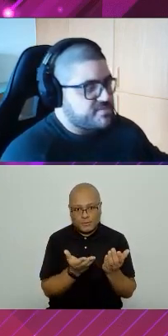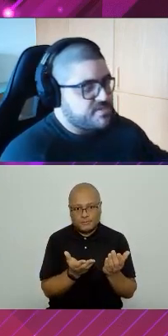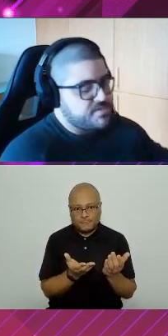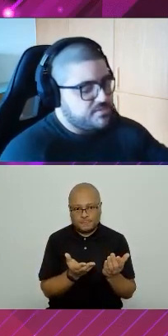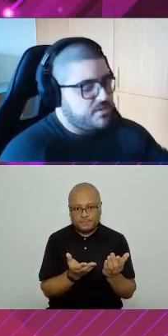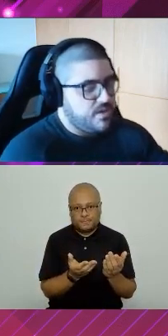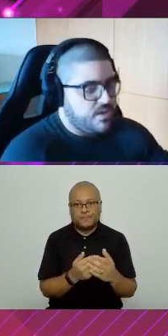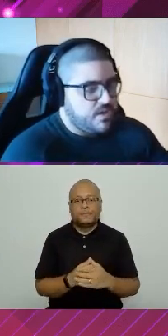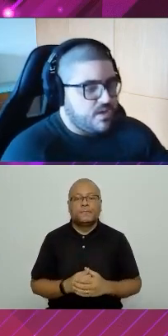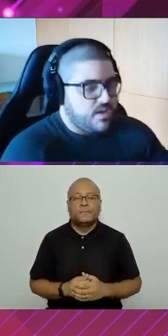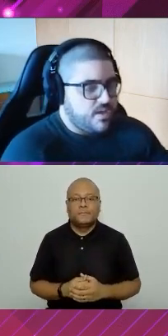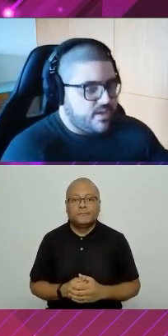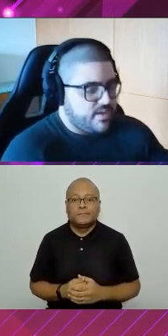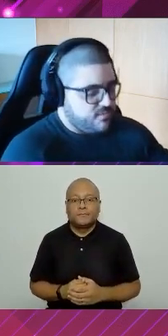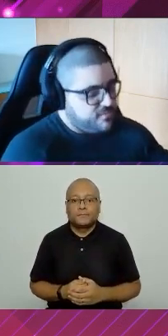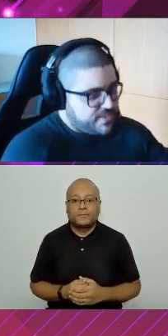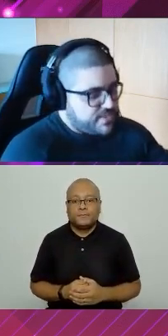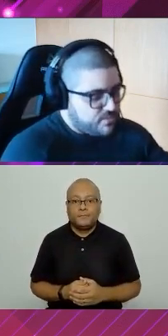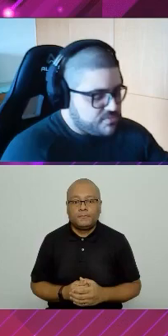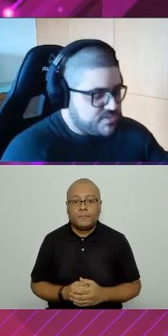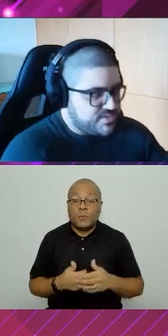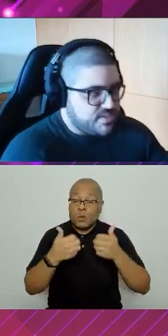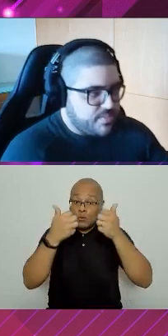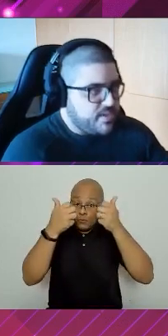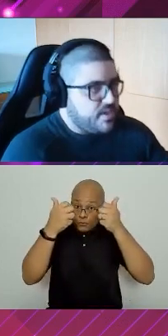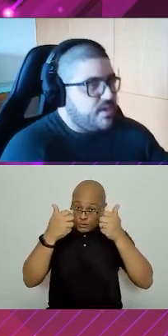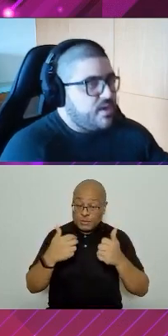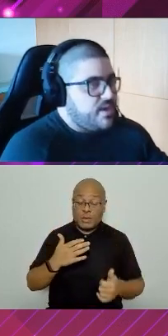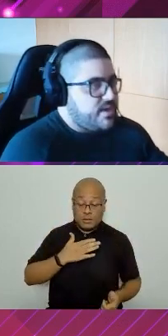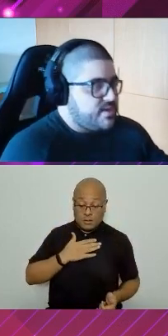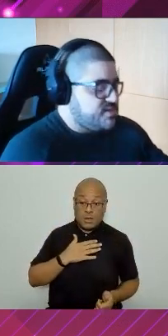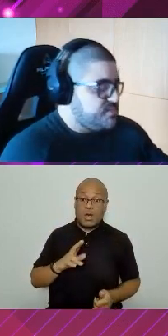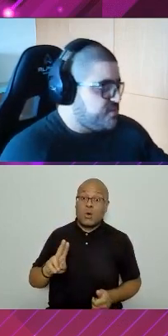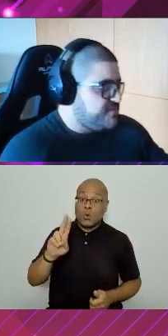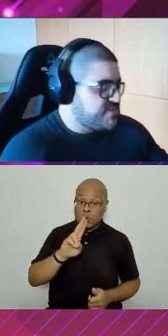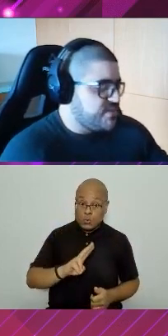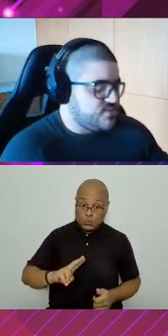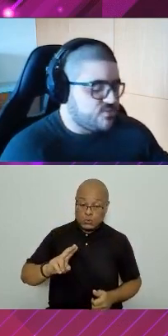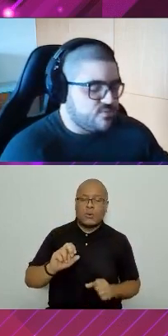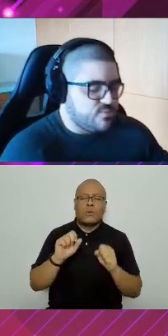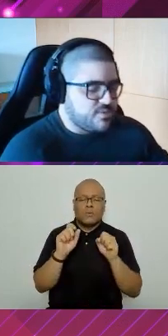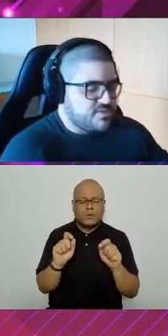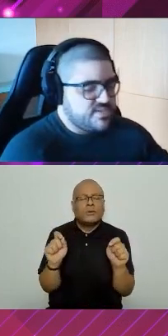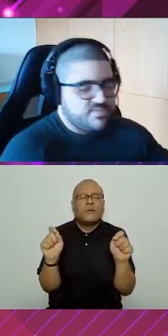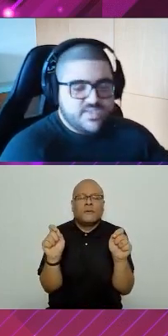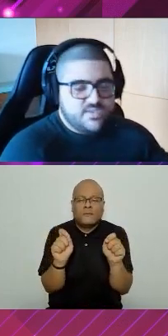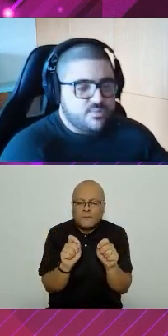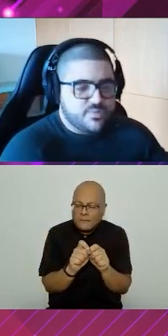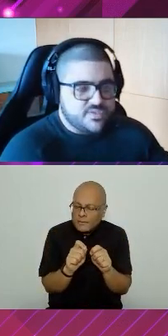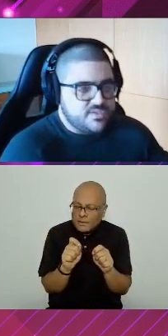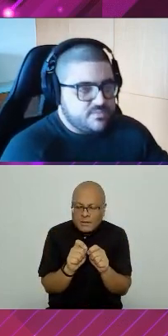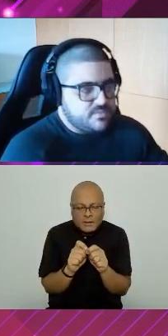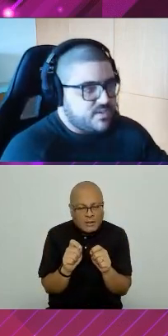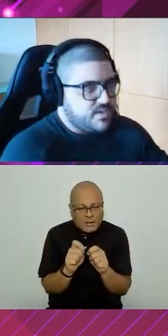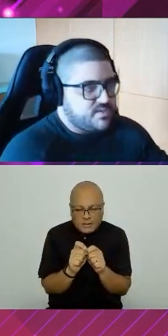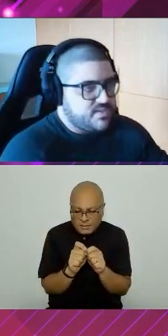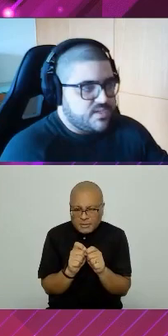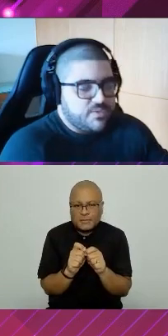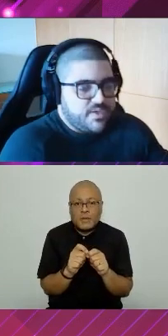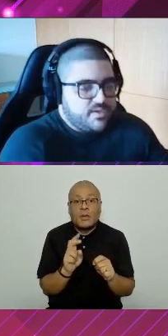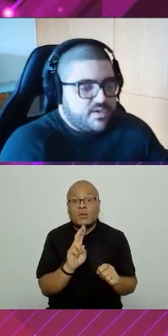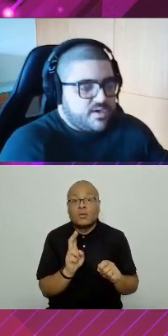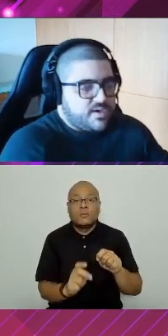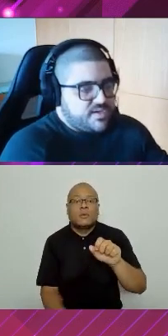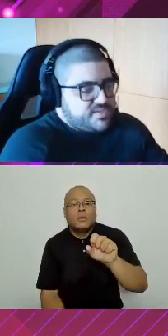que a gente tem para fazer isso. E eu vou falar da que eu utilizei também. A gente pode fazer isso no modo de server-side composition, que